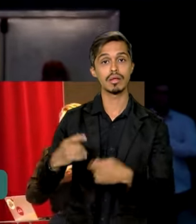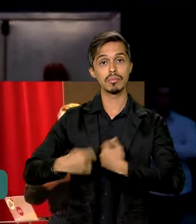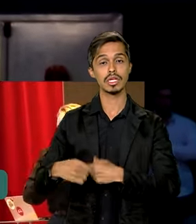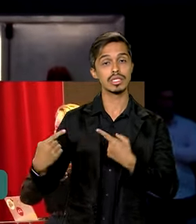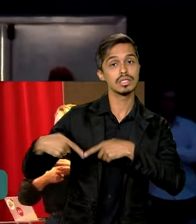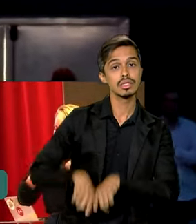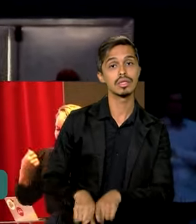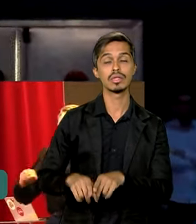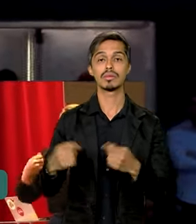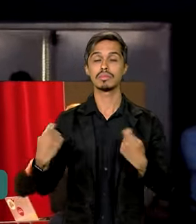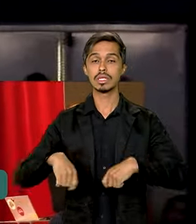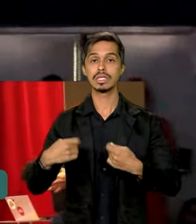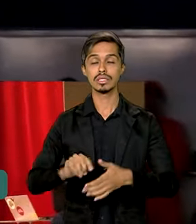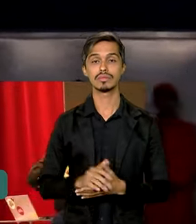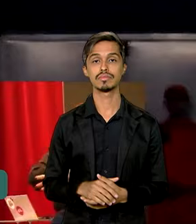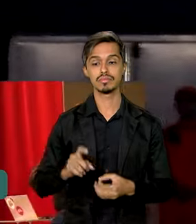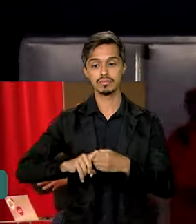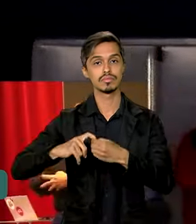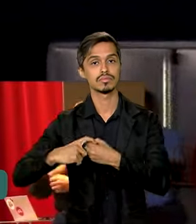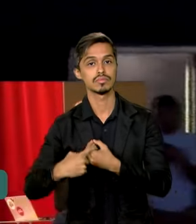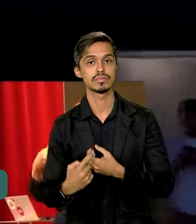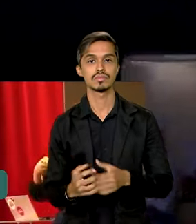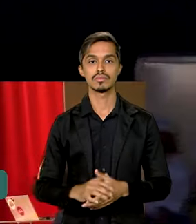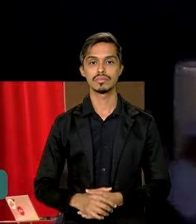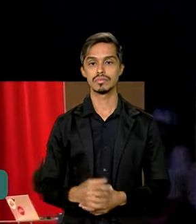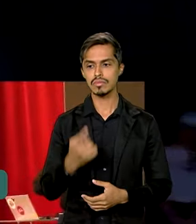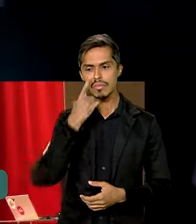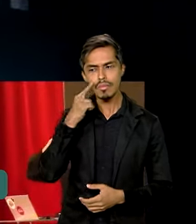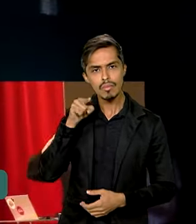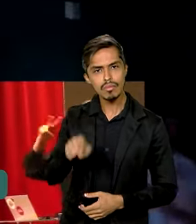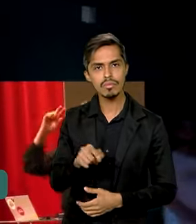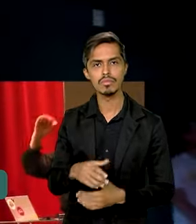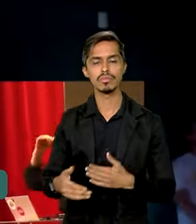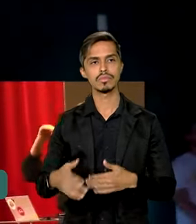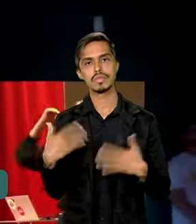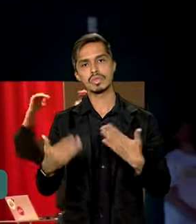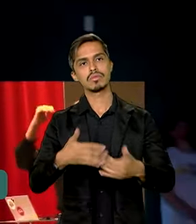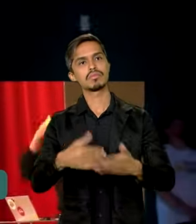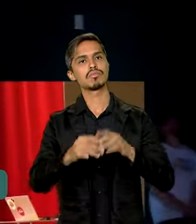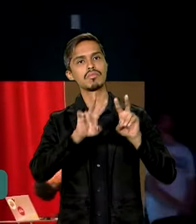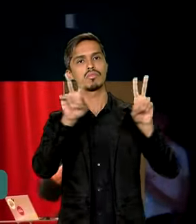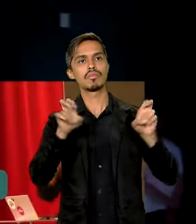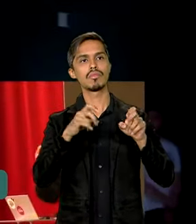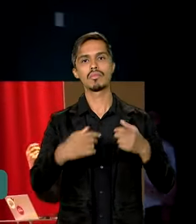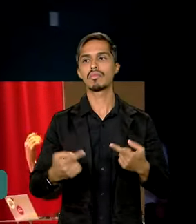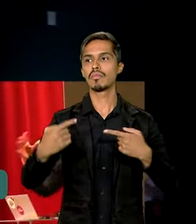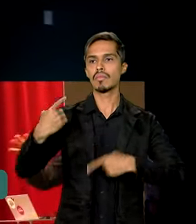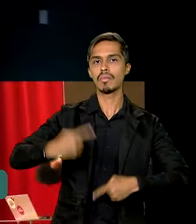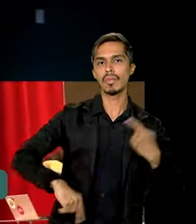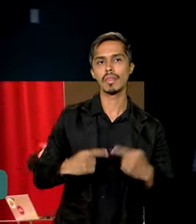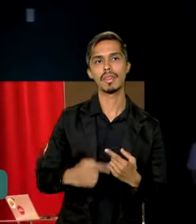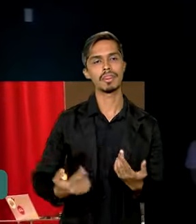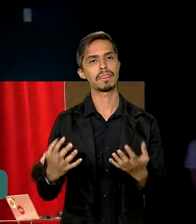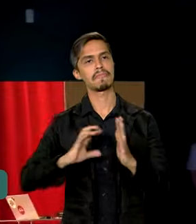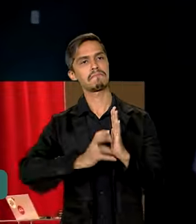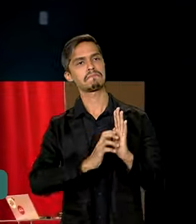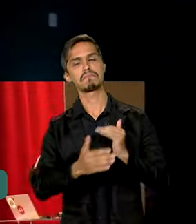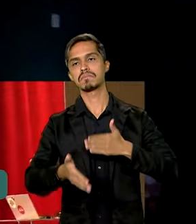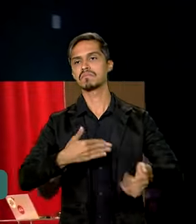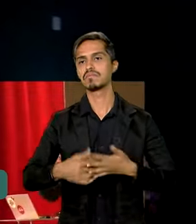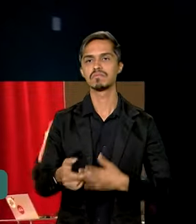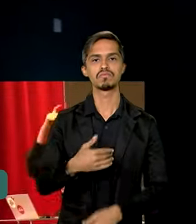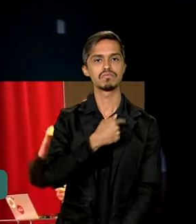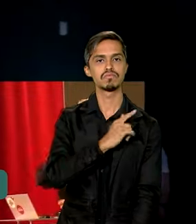parceria, precisa ser olhado acima de qualquer questão política ou partidária, independente de quem seja o